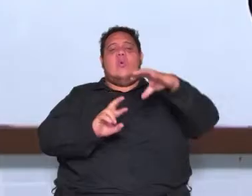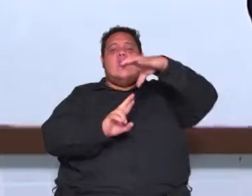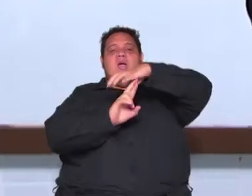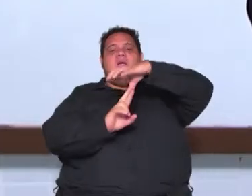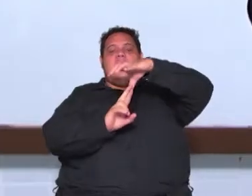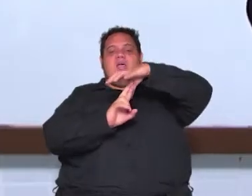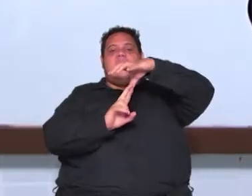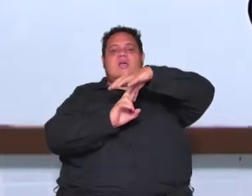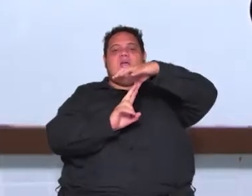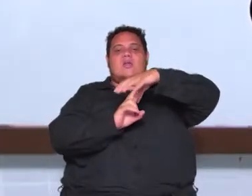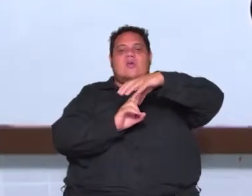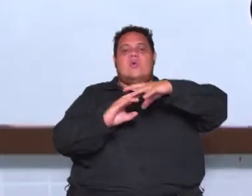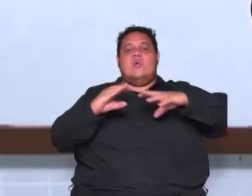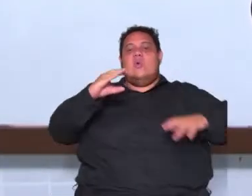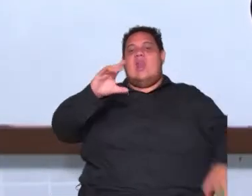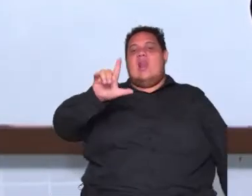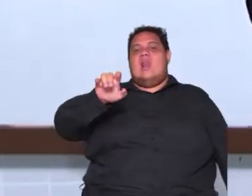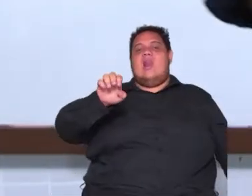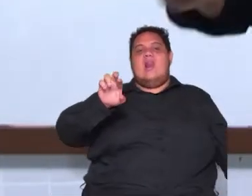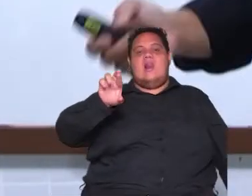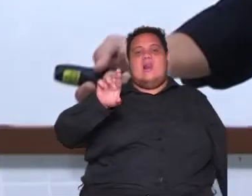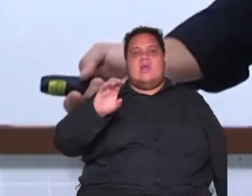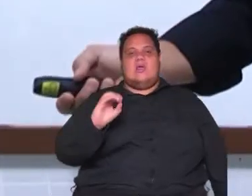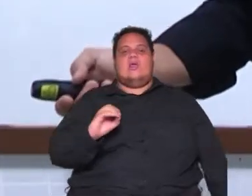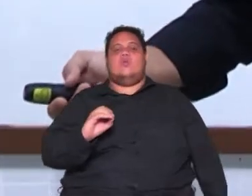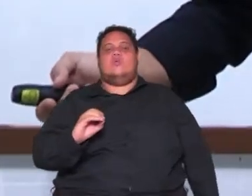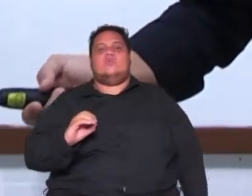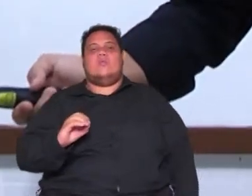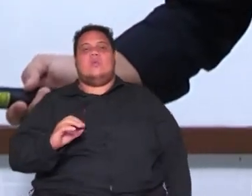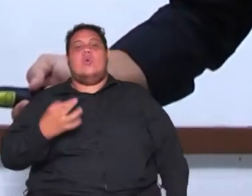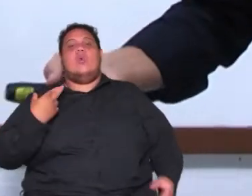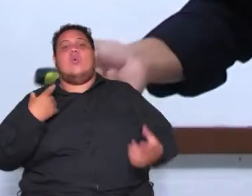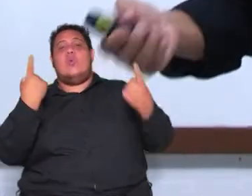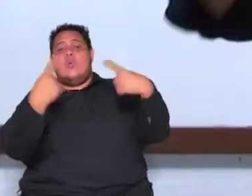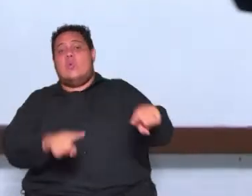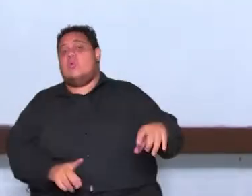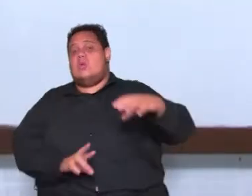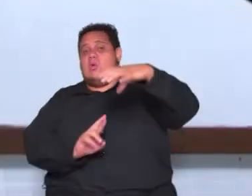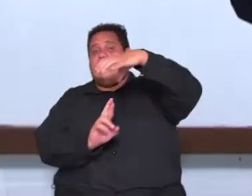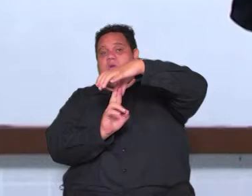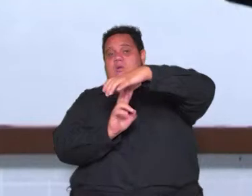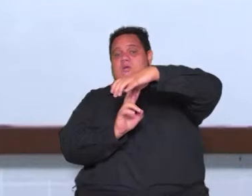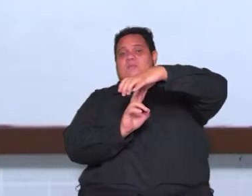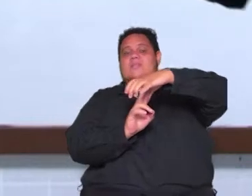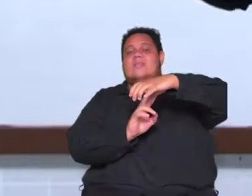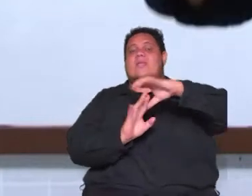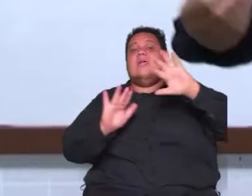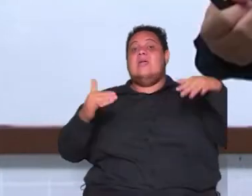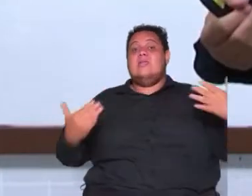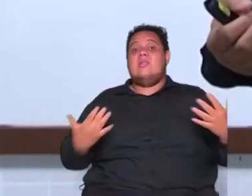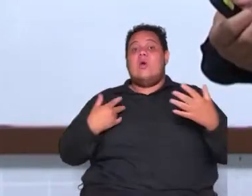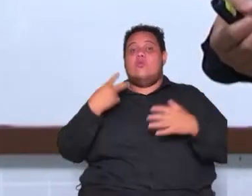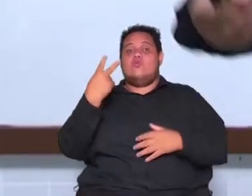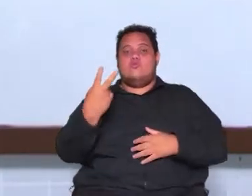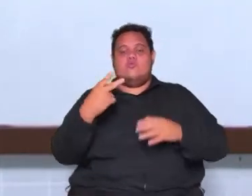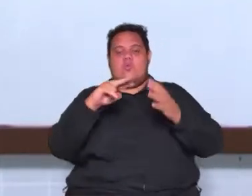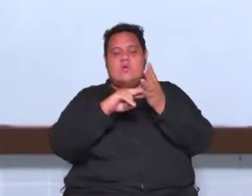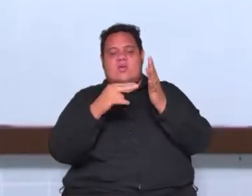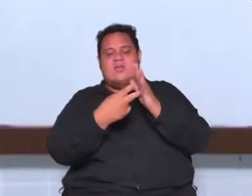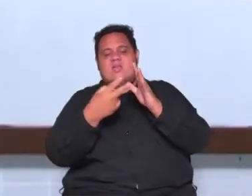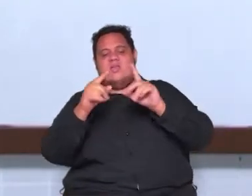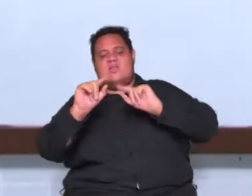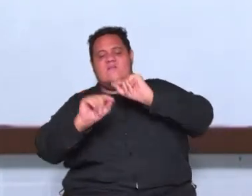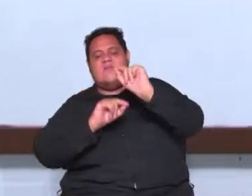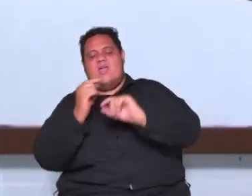também contra o clero tá que para para para os iluministas esses esses dois segmentos eram